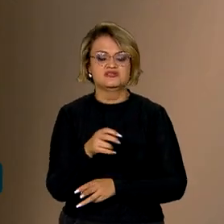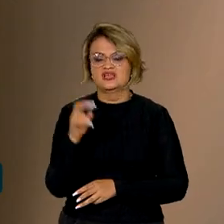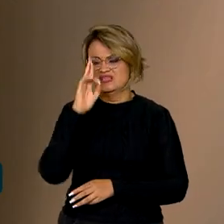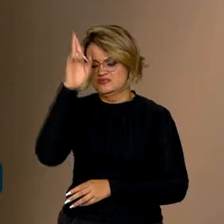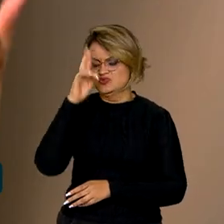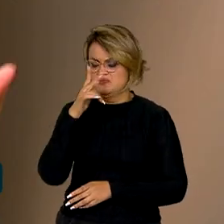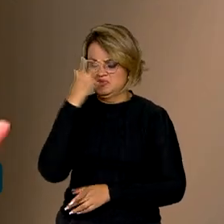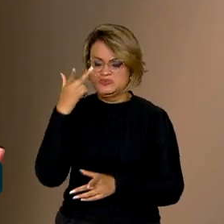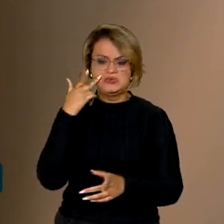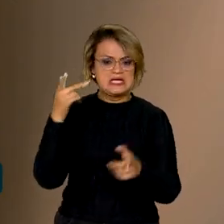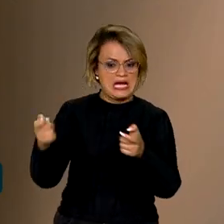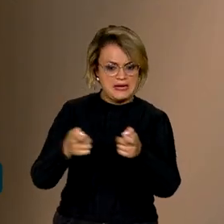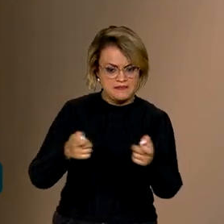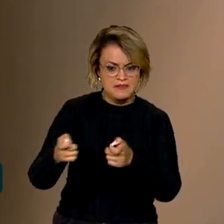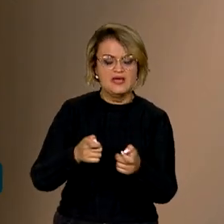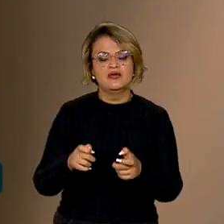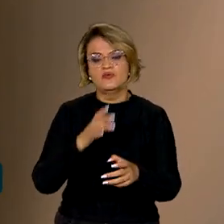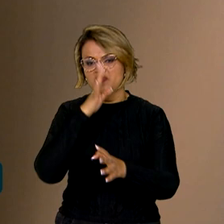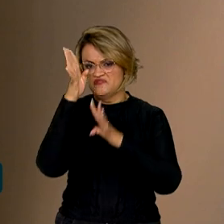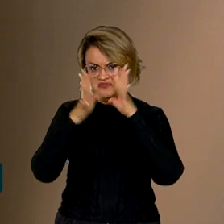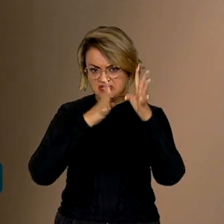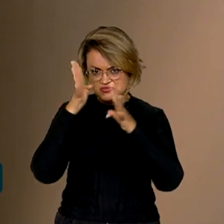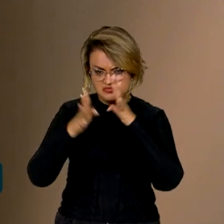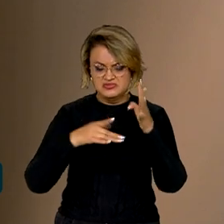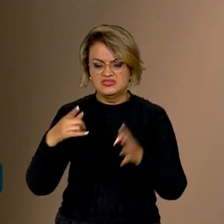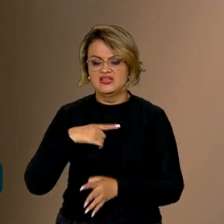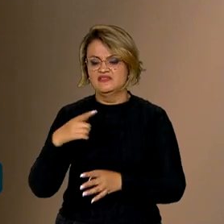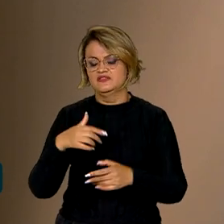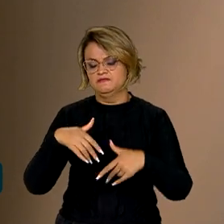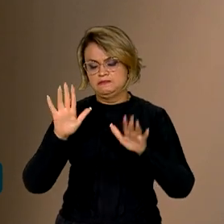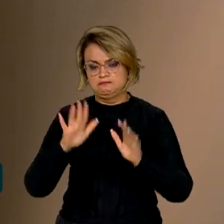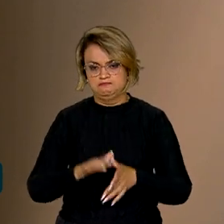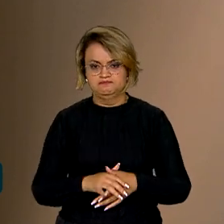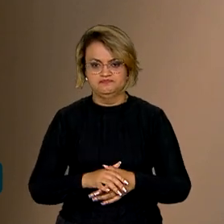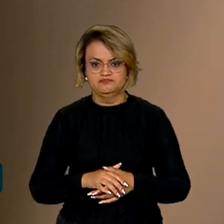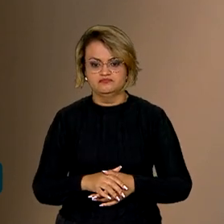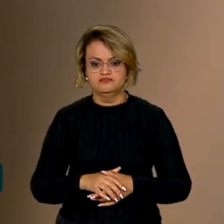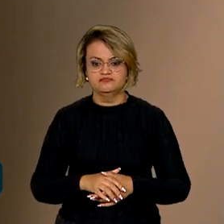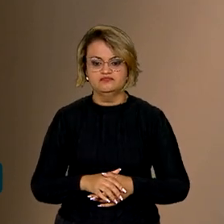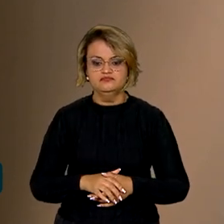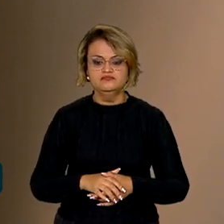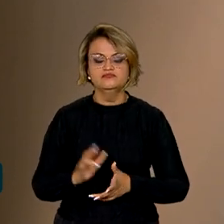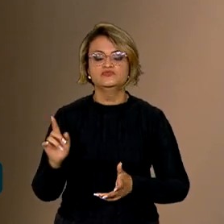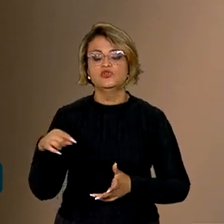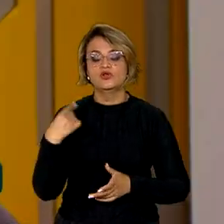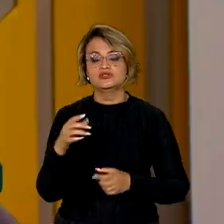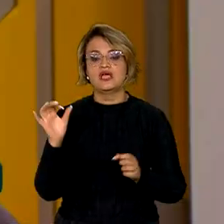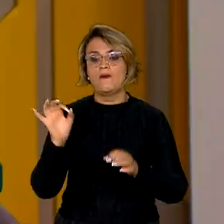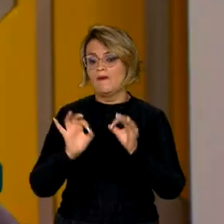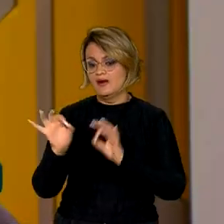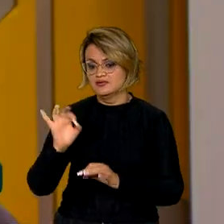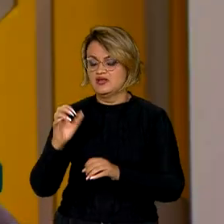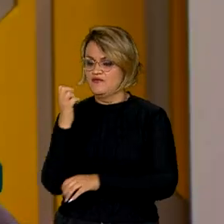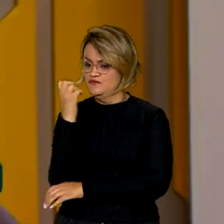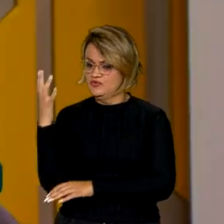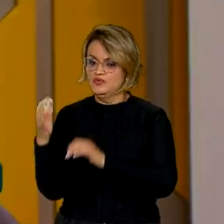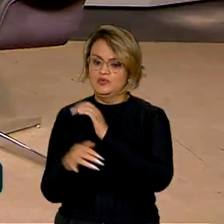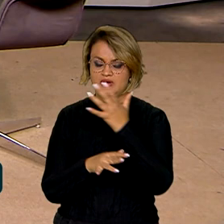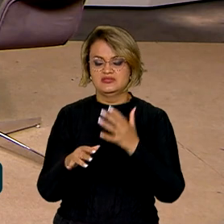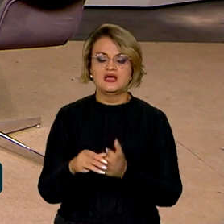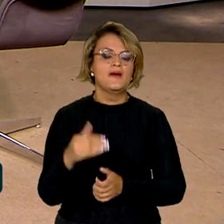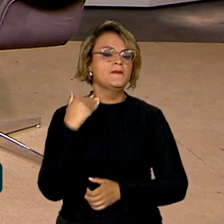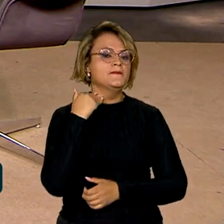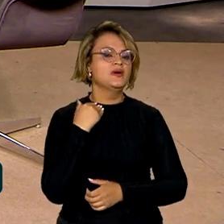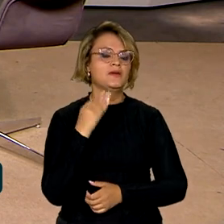garimpeiros, ou por invasão que aconteceu de grileiros e assim por diante. Então, nós queremos reconstruir essa floresta. Então, o